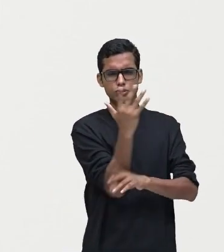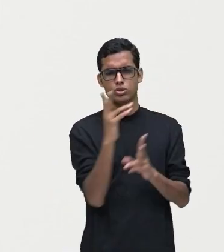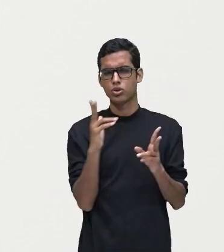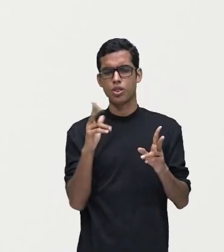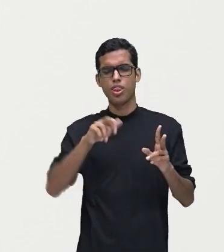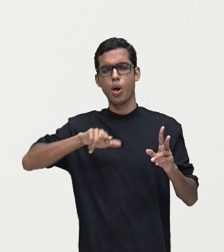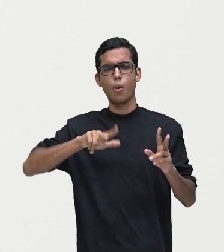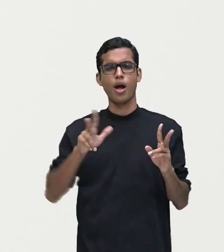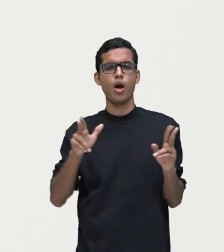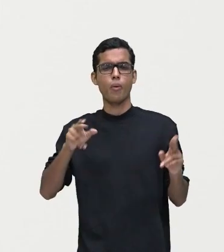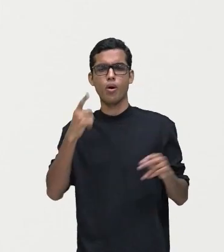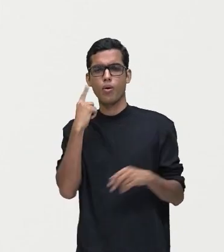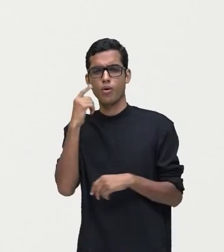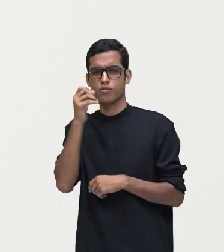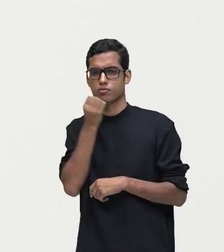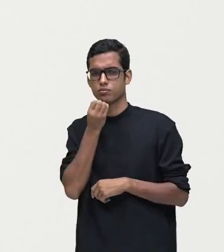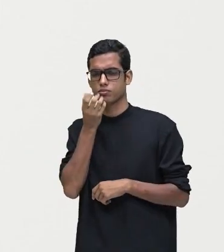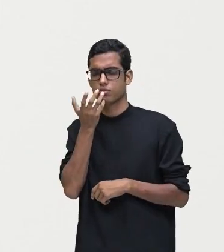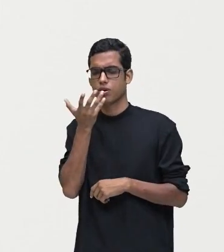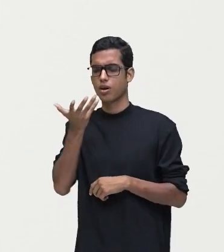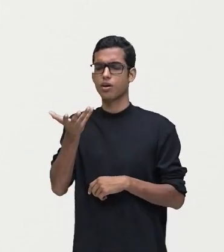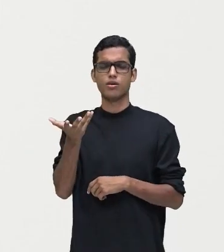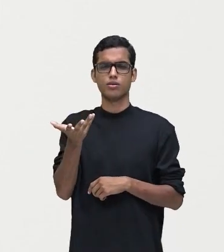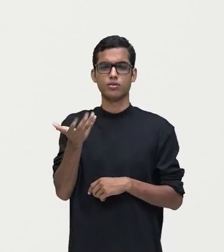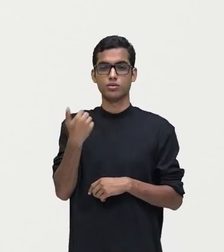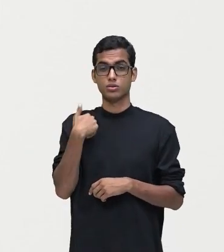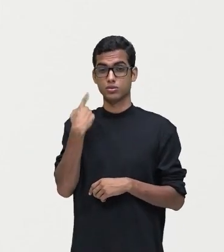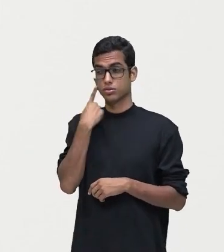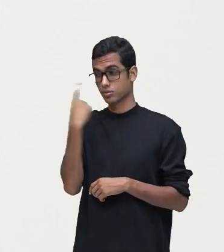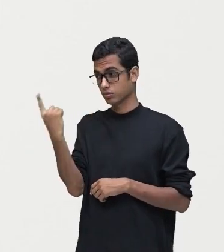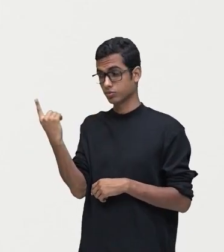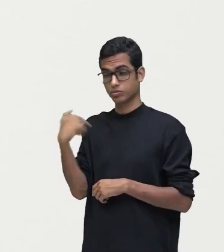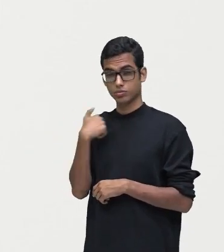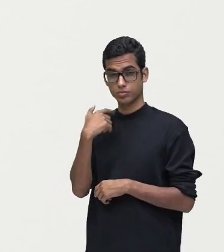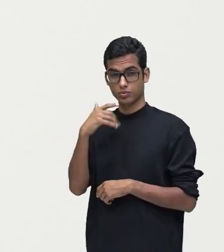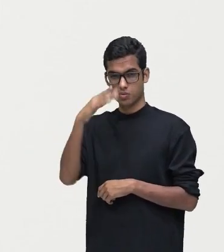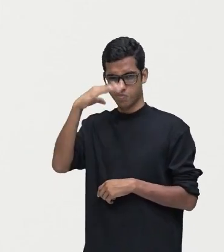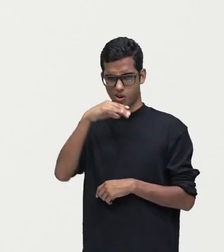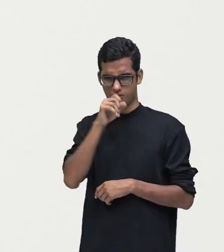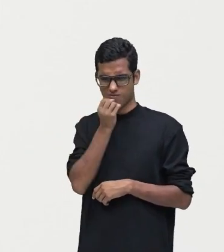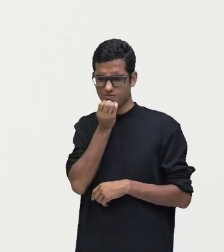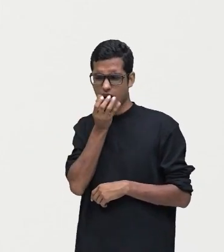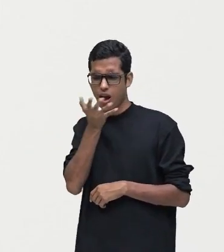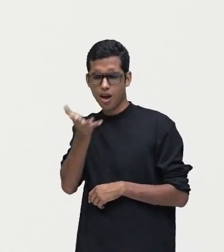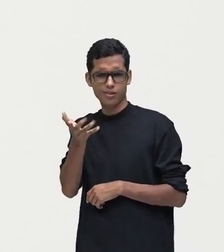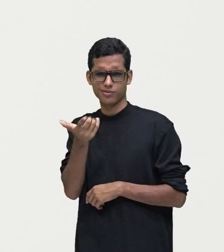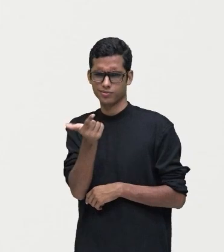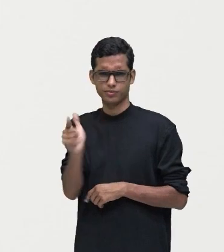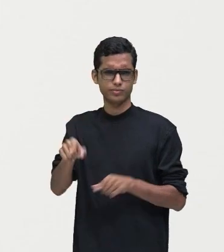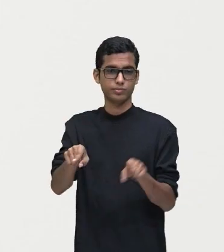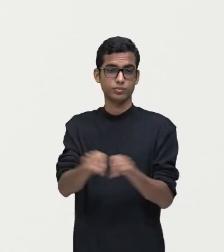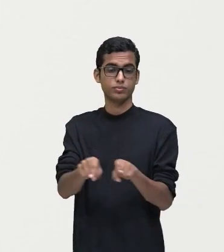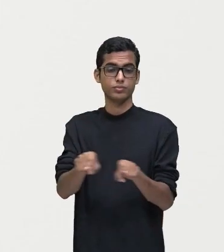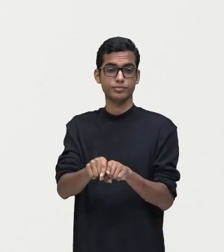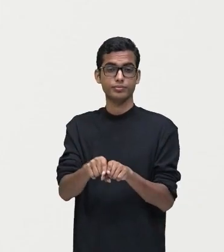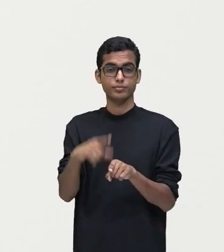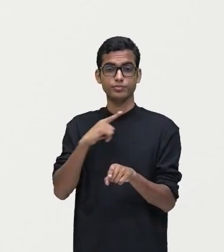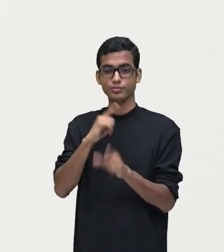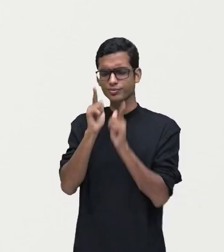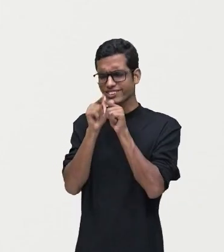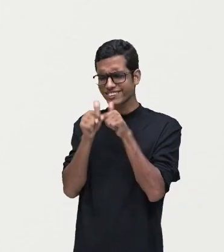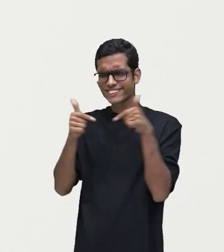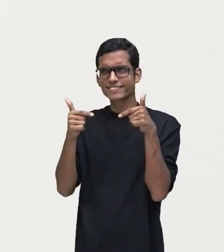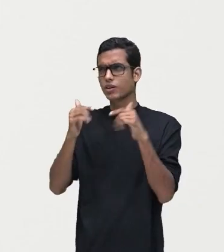a Iracema tinha um hálito, ela não tinha mau hálito, certo? O sorriso dela era o mais belo daquele lugar.